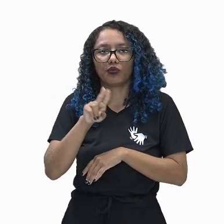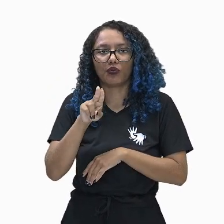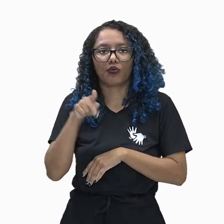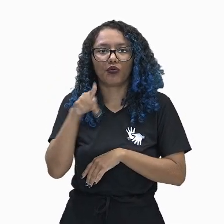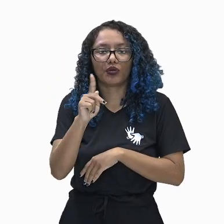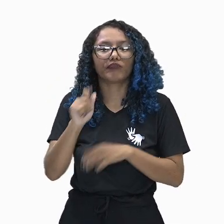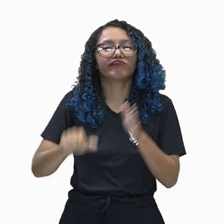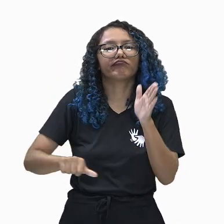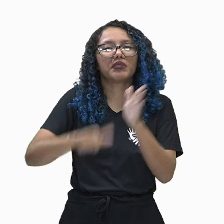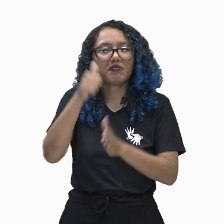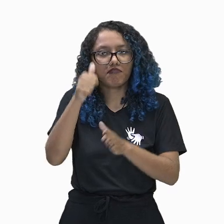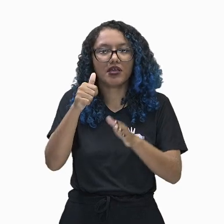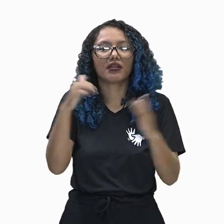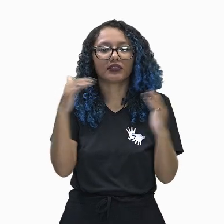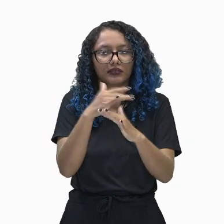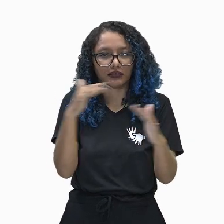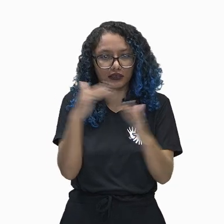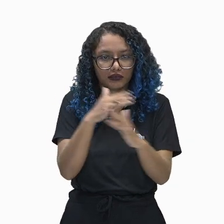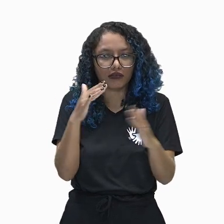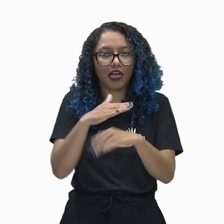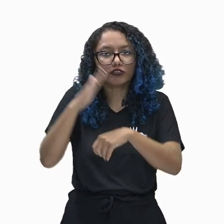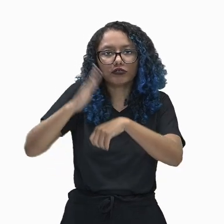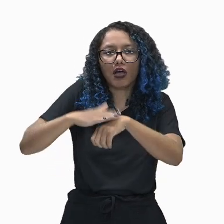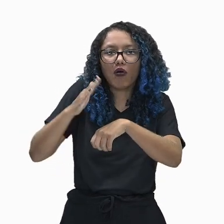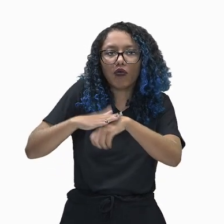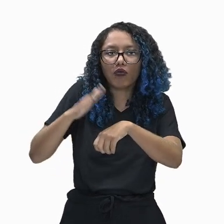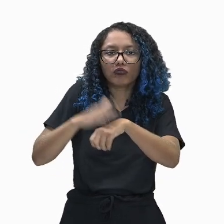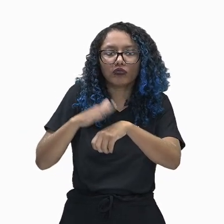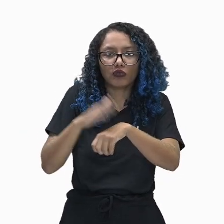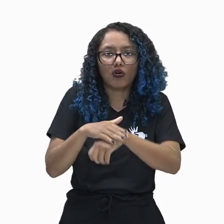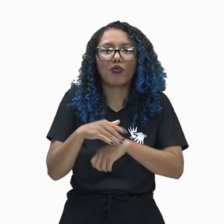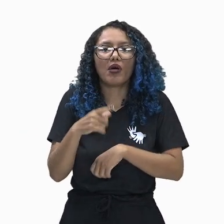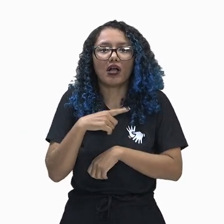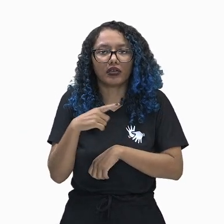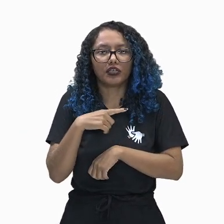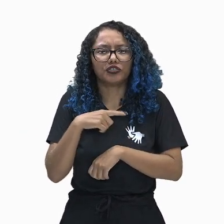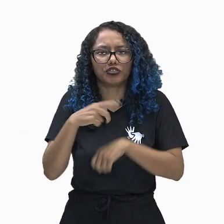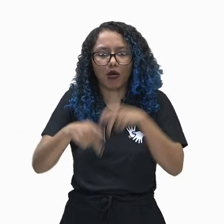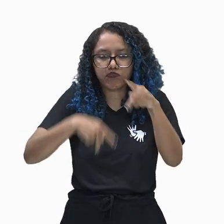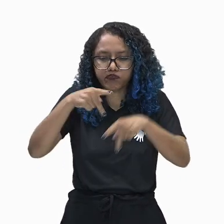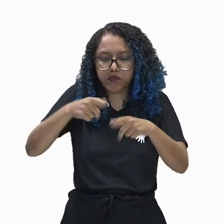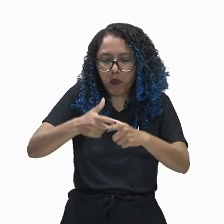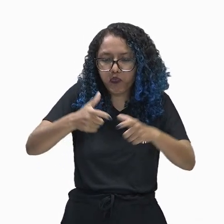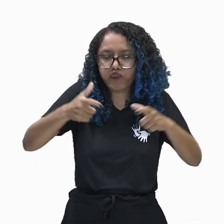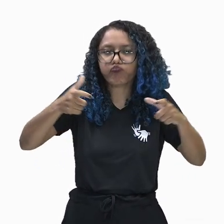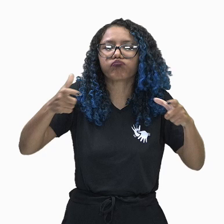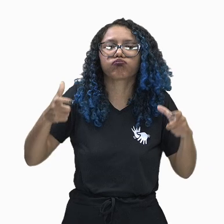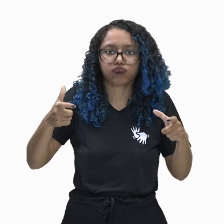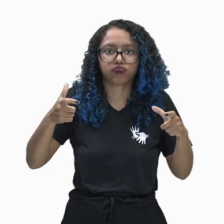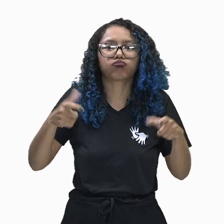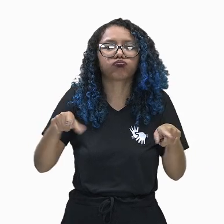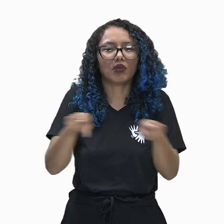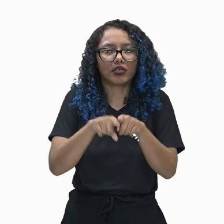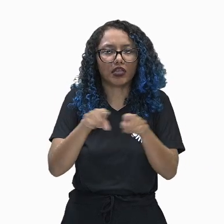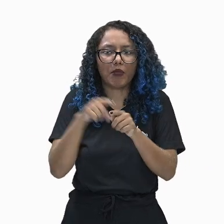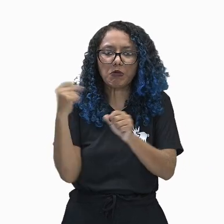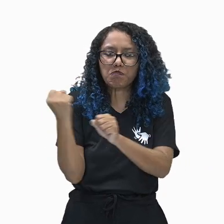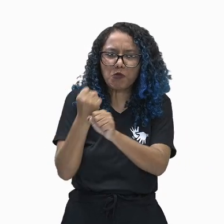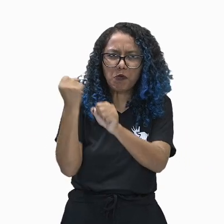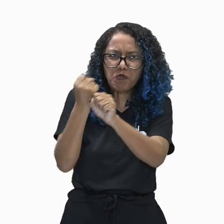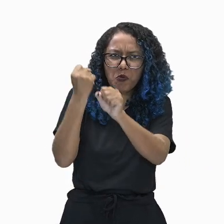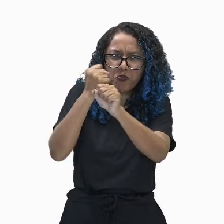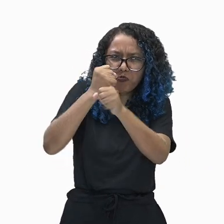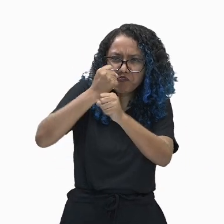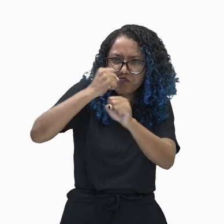cidade-estado desenvolvida que apresentava grande adensamento populacional, construções monumentais,